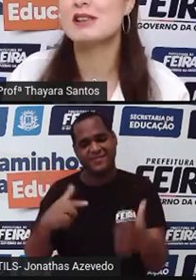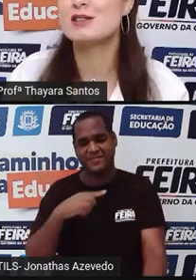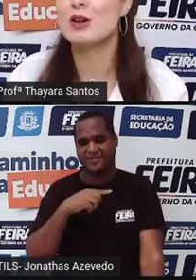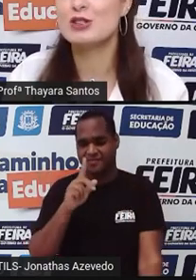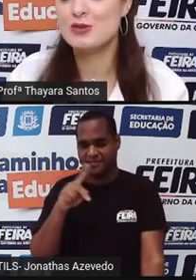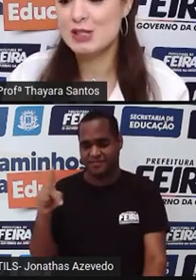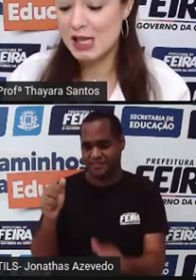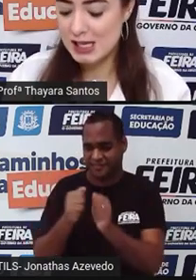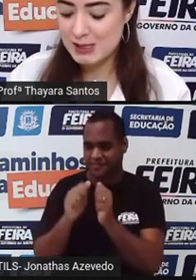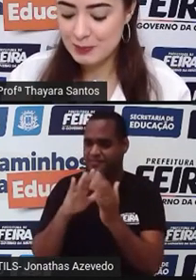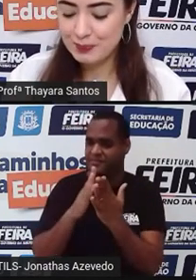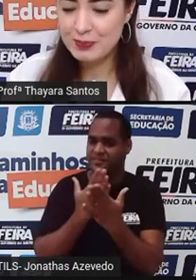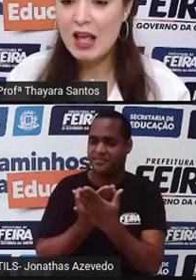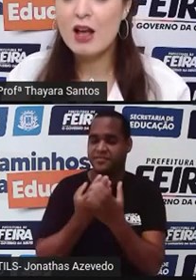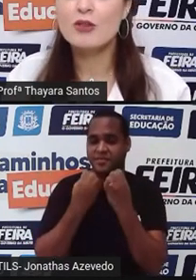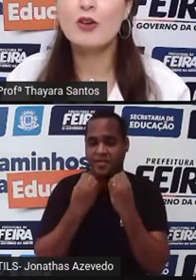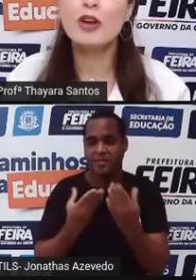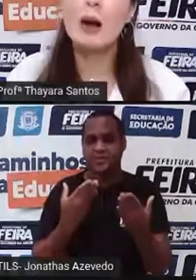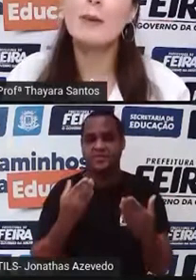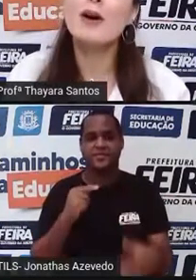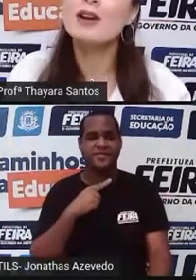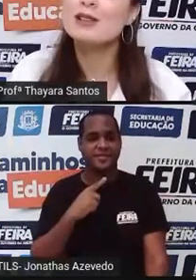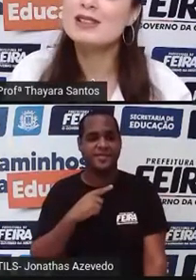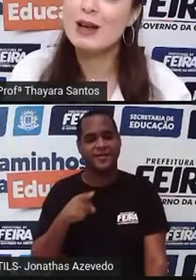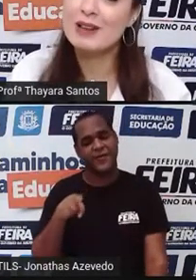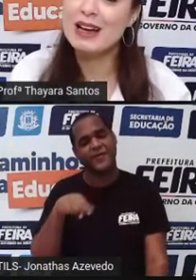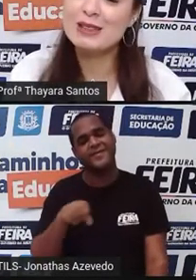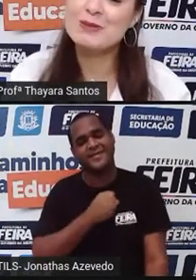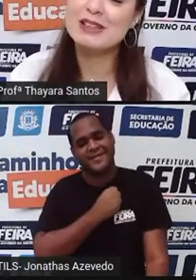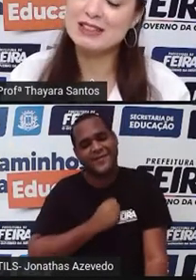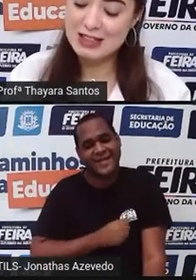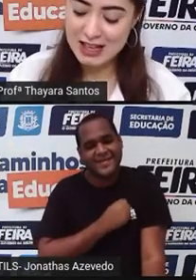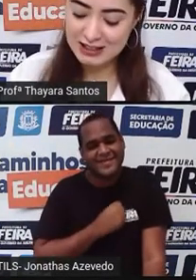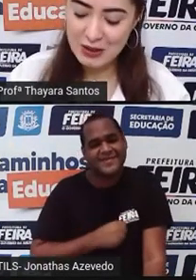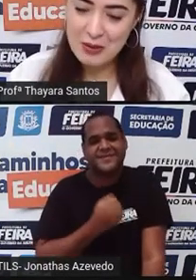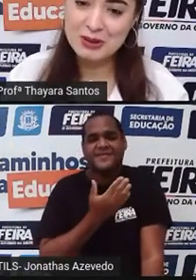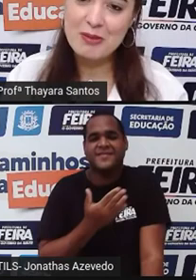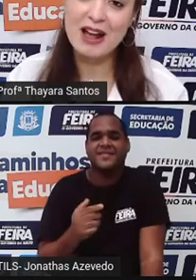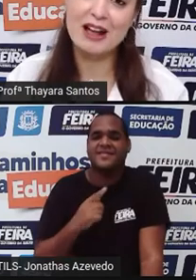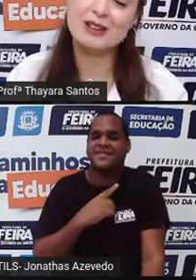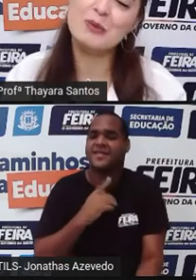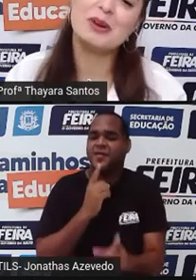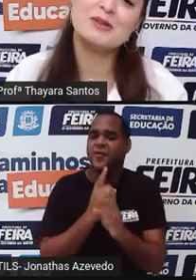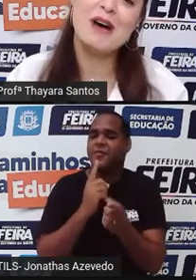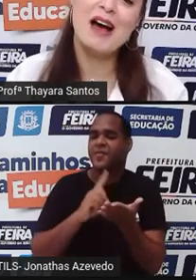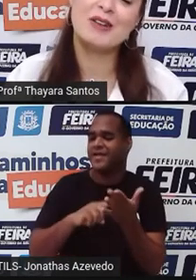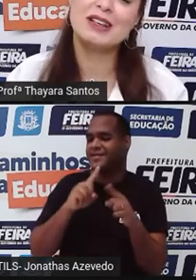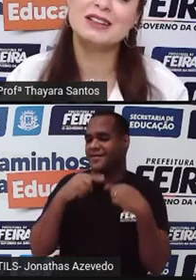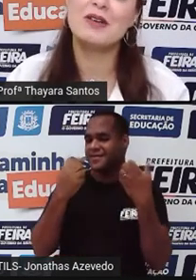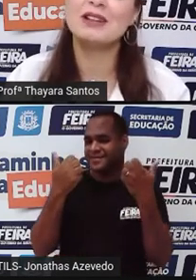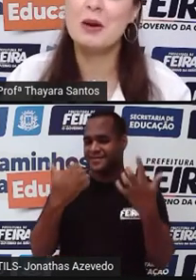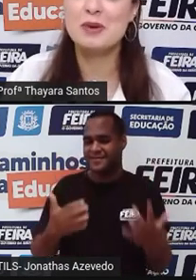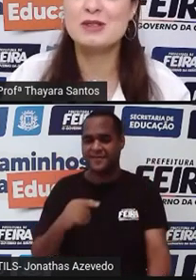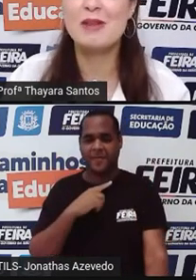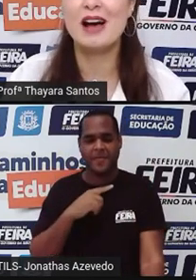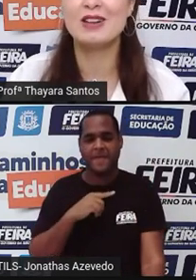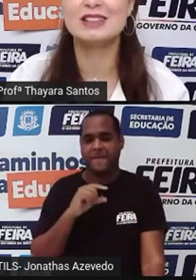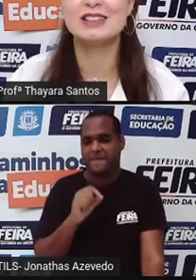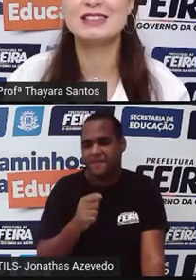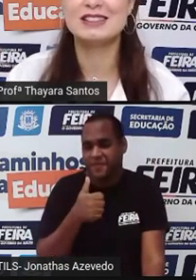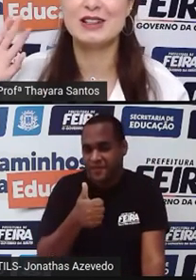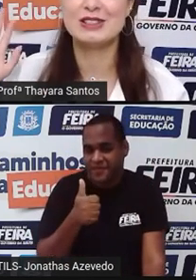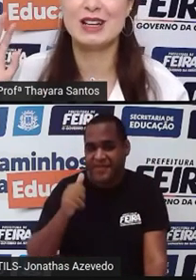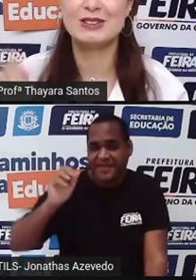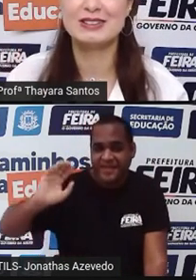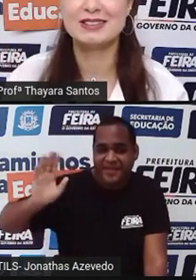de vocês na escola de vocês. Eu vou ficar morrendo de saudade mas a gente já tem um encontro marcado na próxima aula. Então até a próxima aula